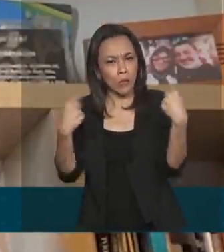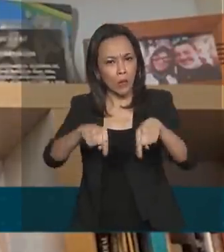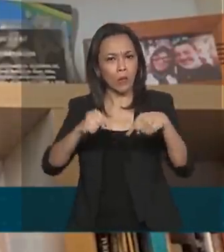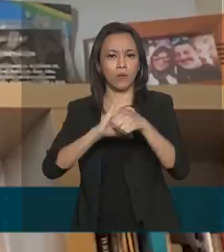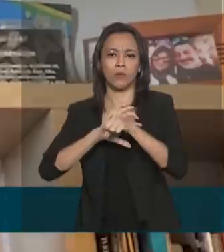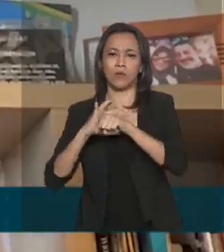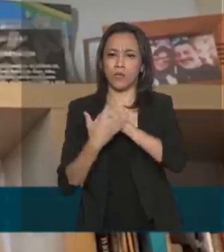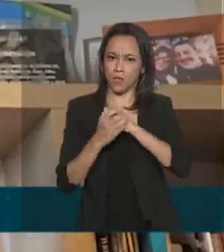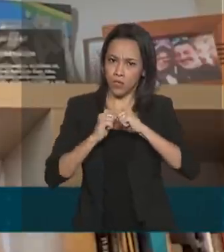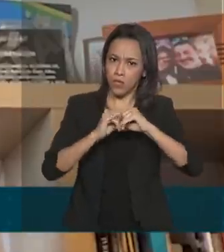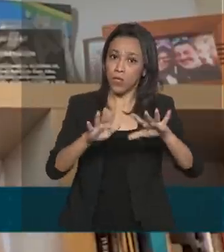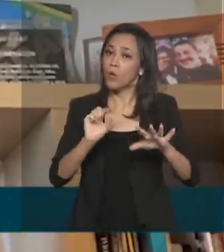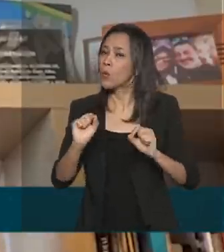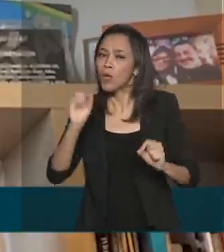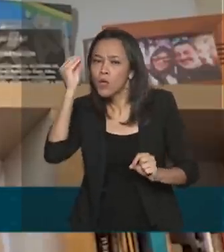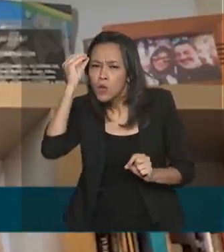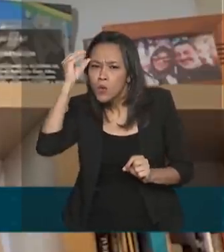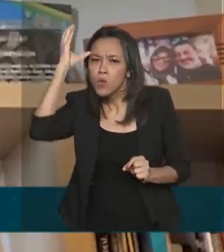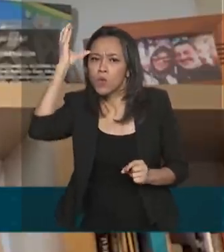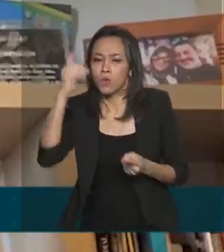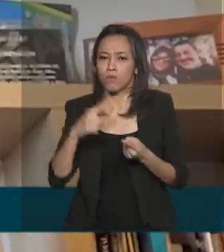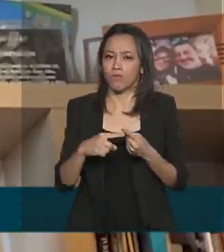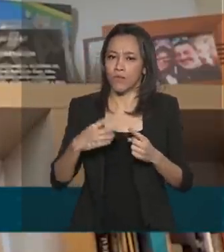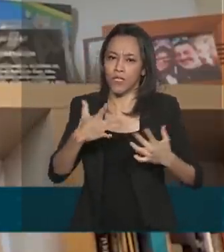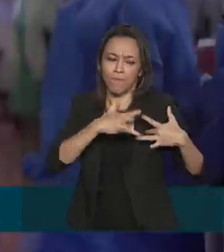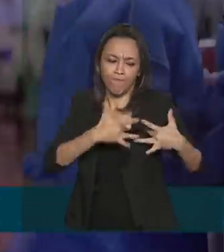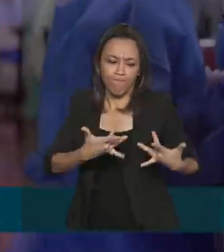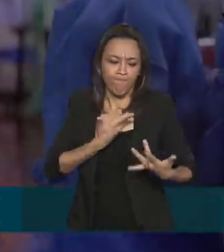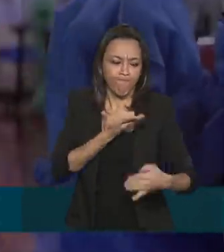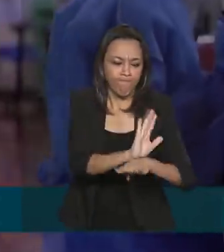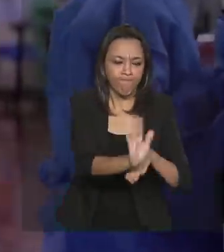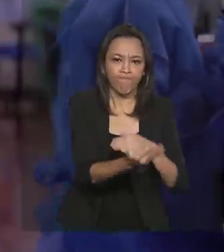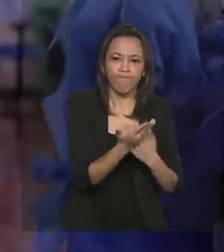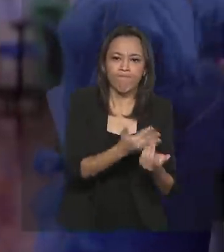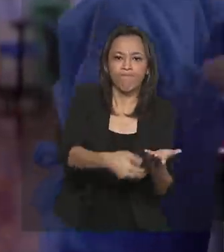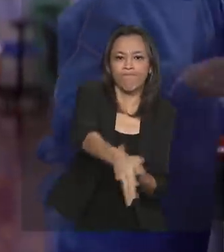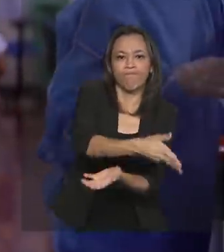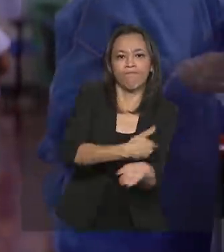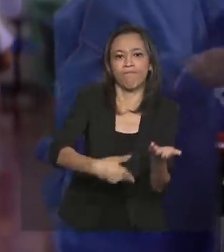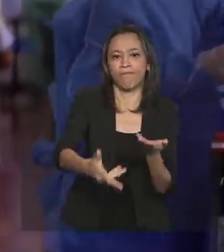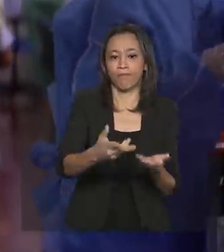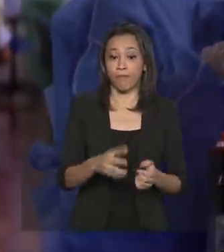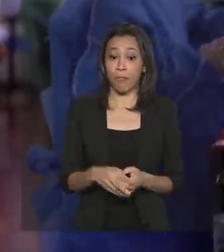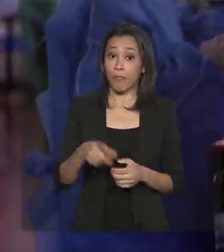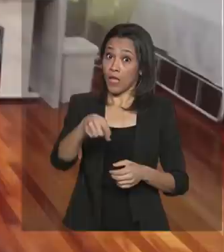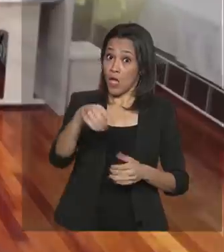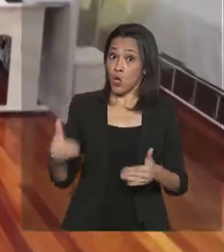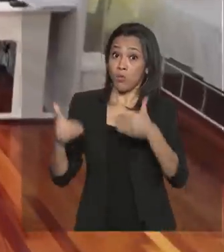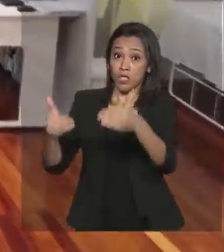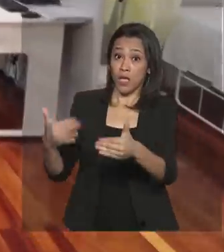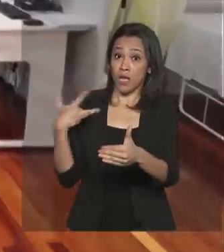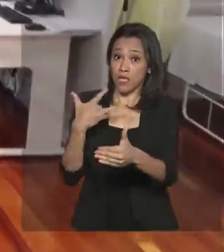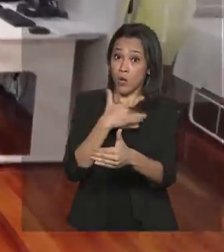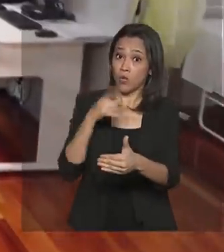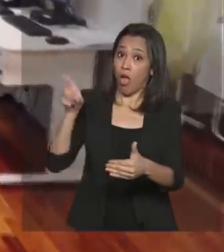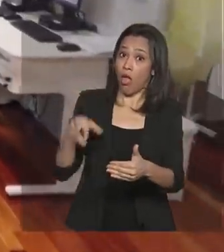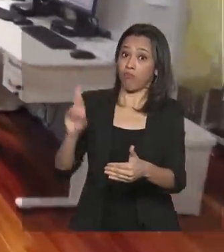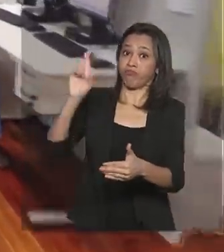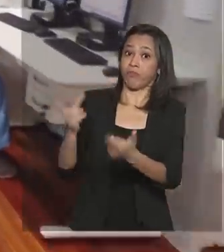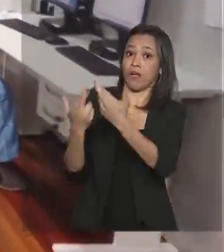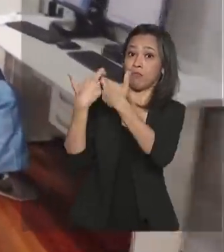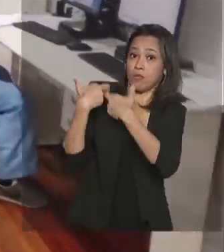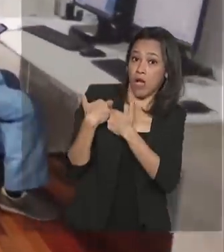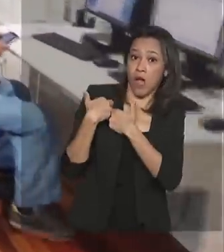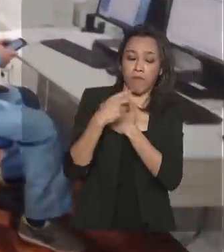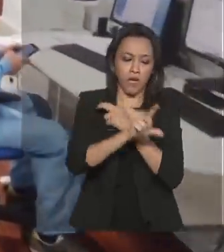com conhecimento e solidariedade. O Ministério da Saúde é o responsável pela seleção e distribuição desses